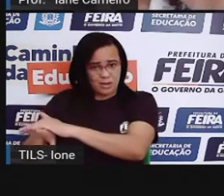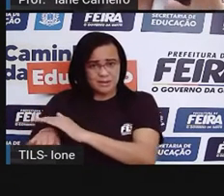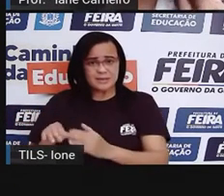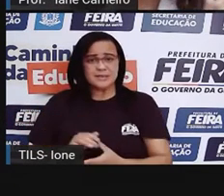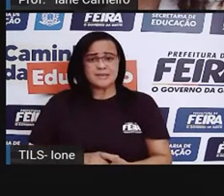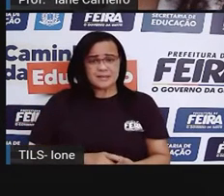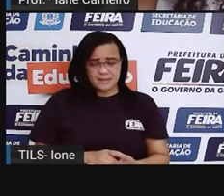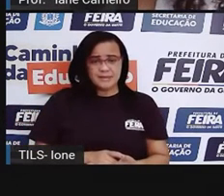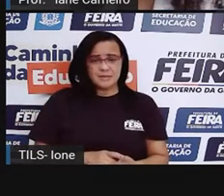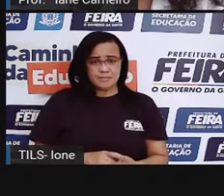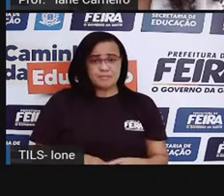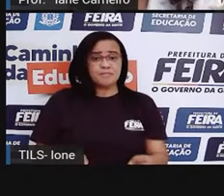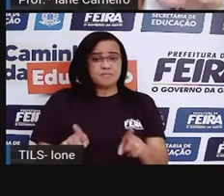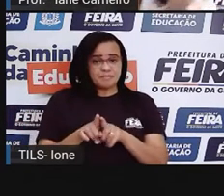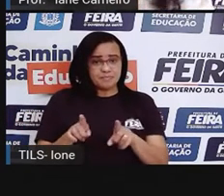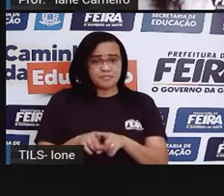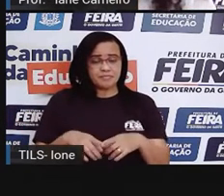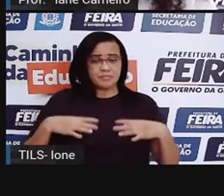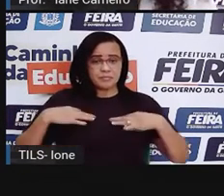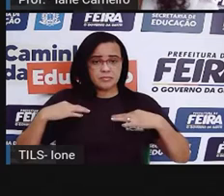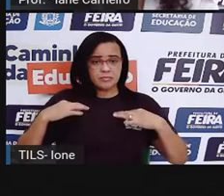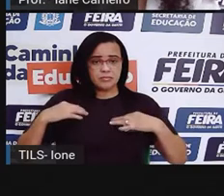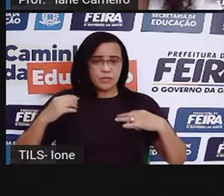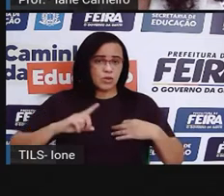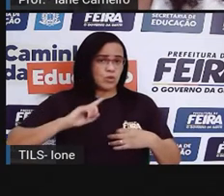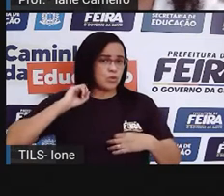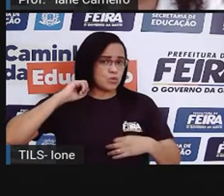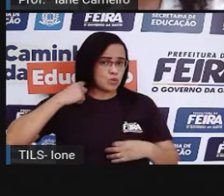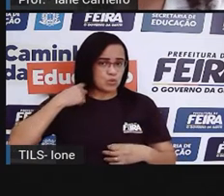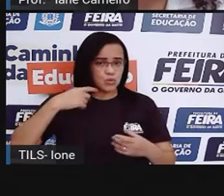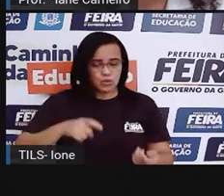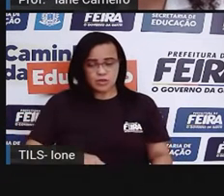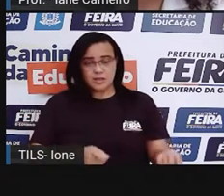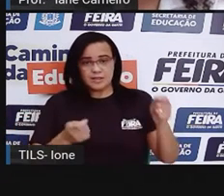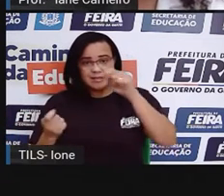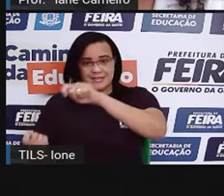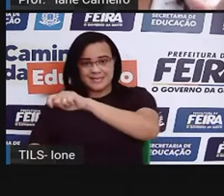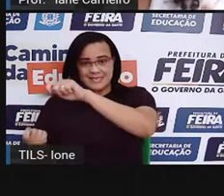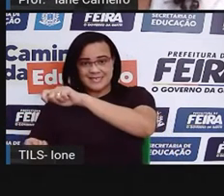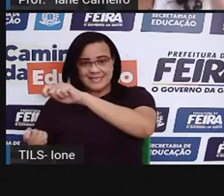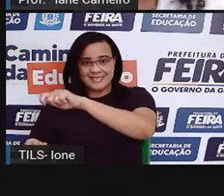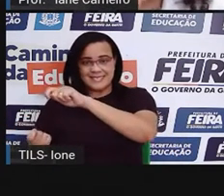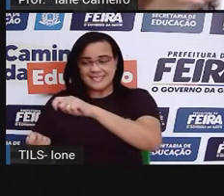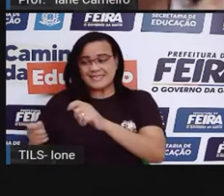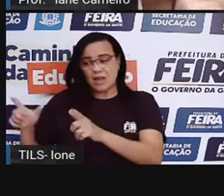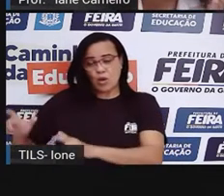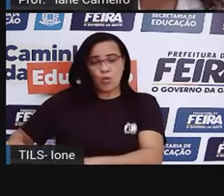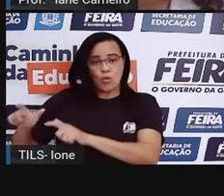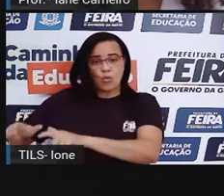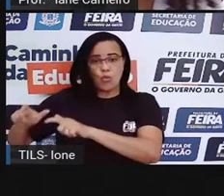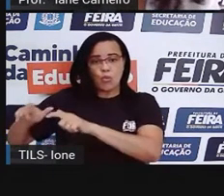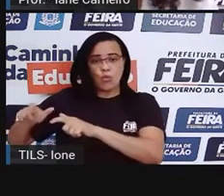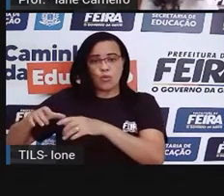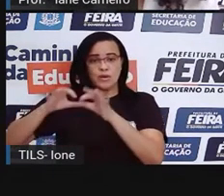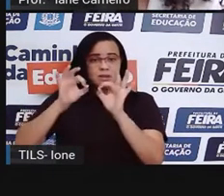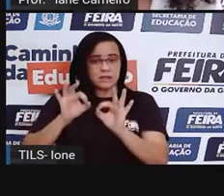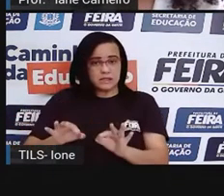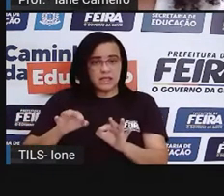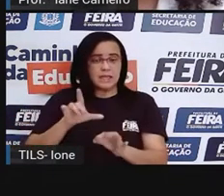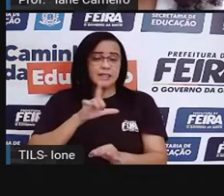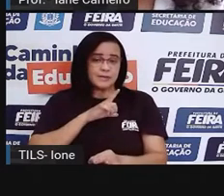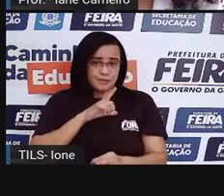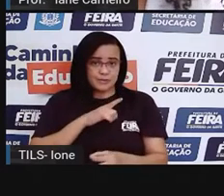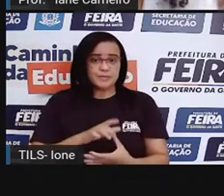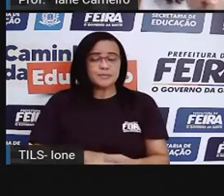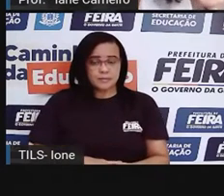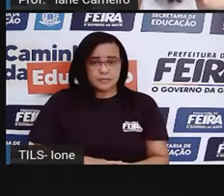com a roupa suja, né? Aguardar lá no cesto. Ou se a casa tiver uma máquina, a criança pode ajudar a colocar a roupa suja na